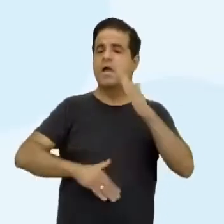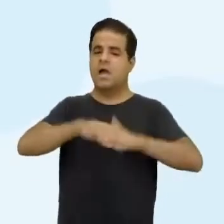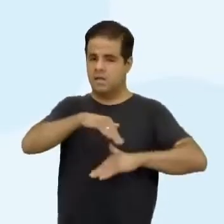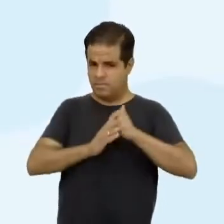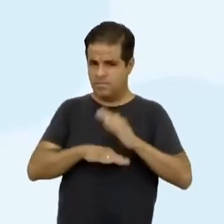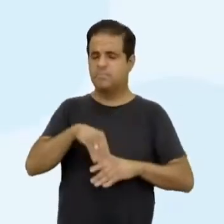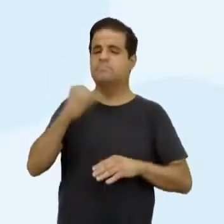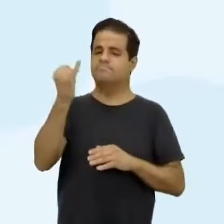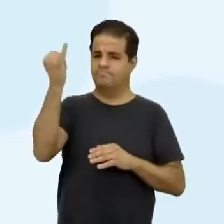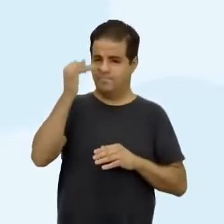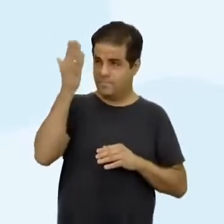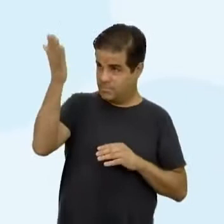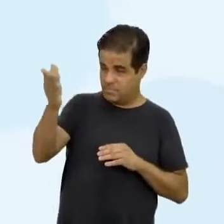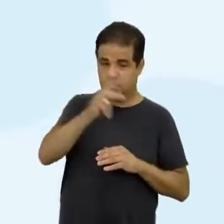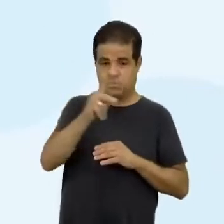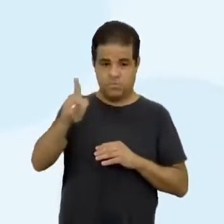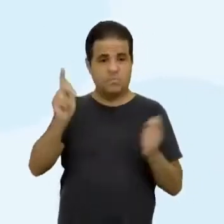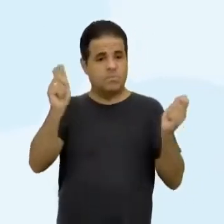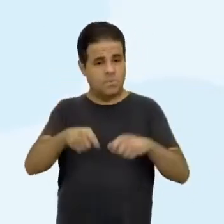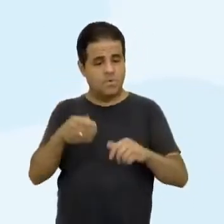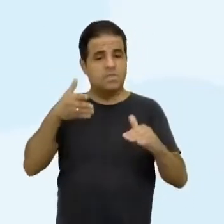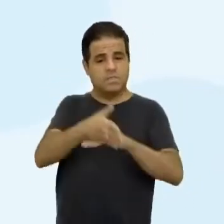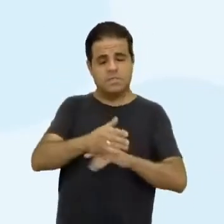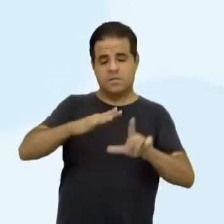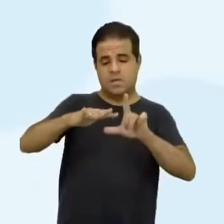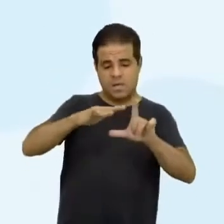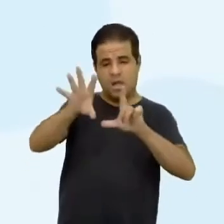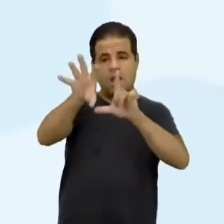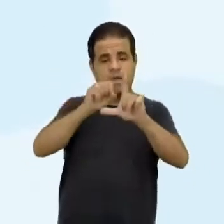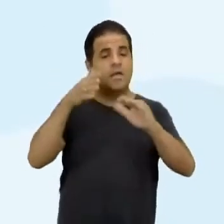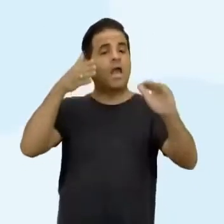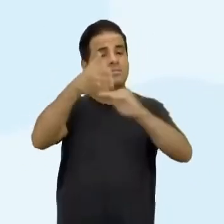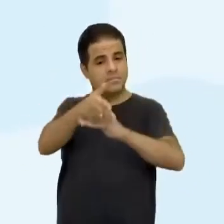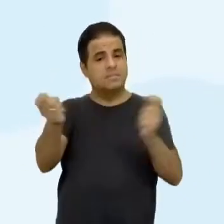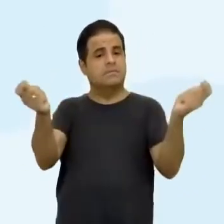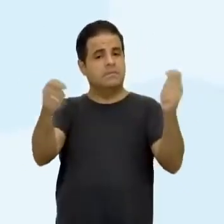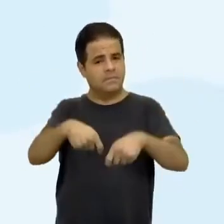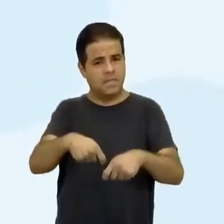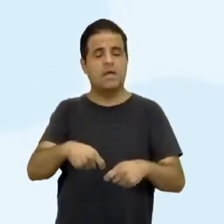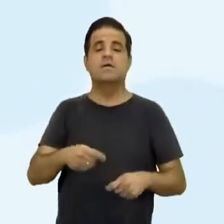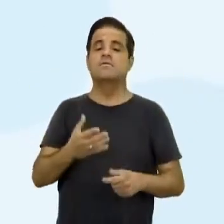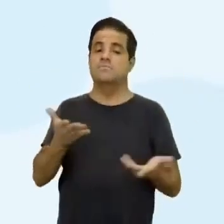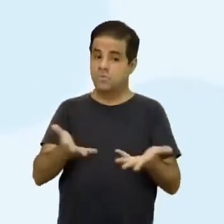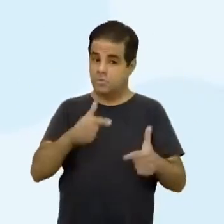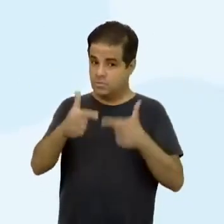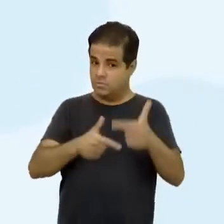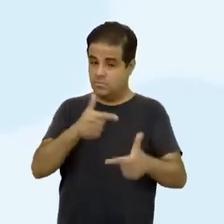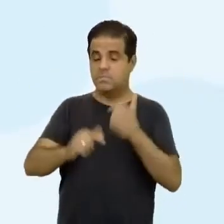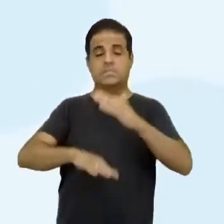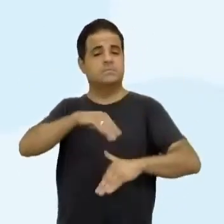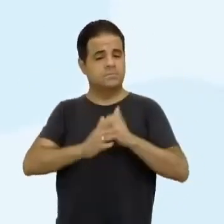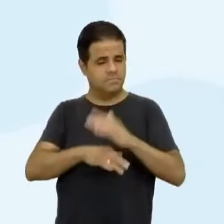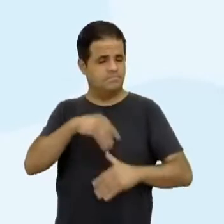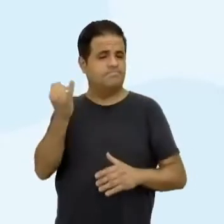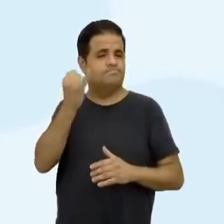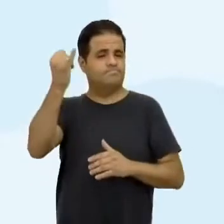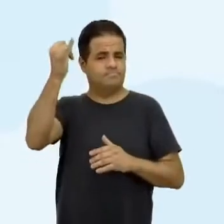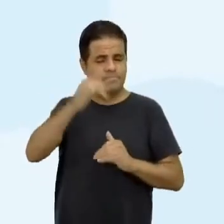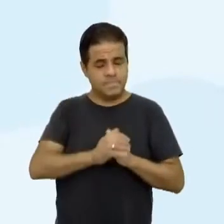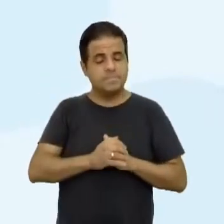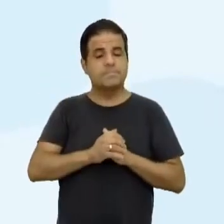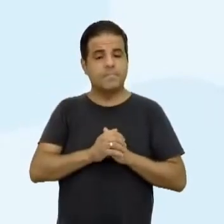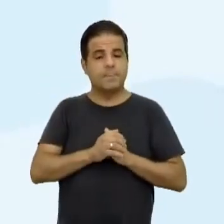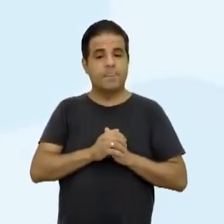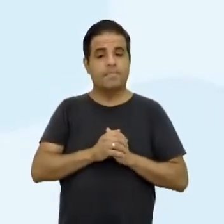habilidades essenciais, né, que os professores podem, através desse QR Code, acessar. Nós estamos trabalhando as habilidades essenciais.